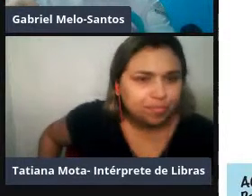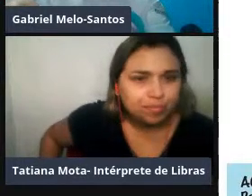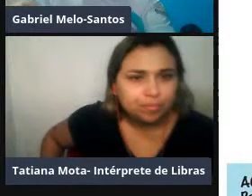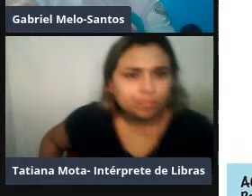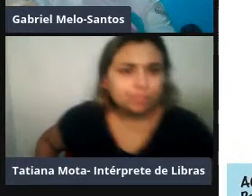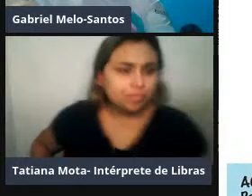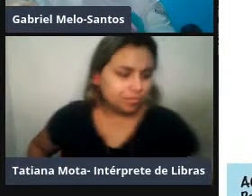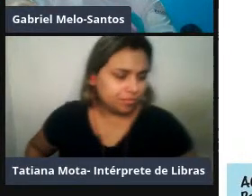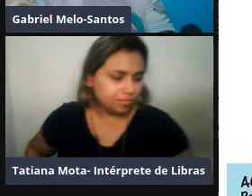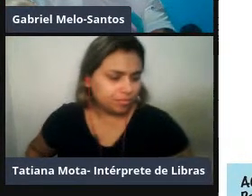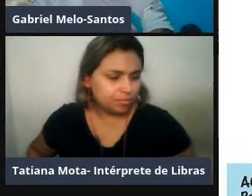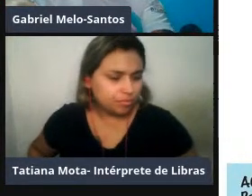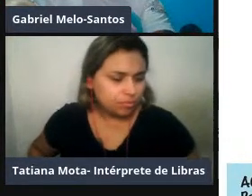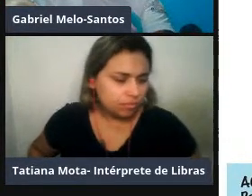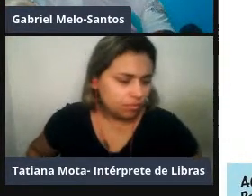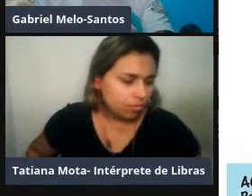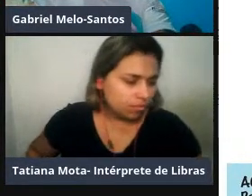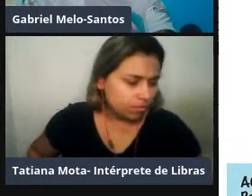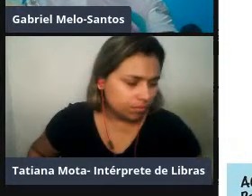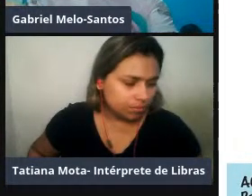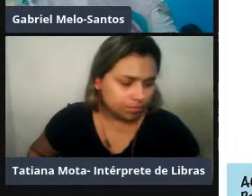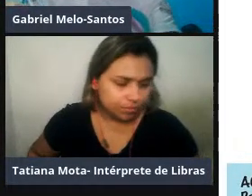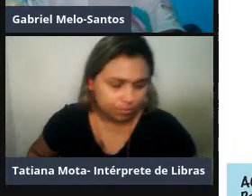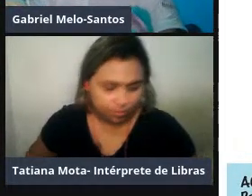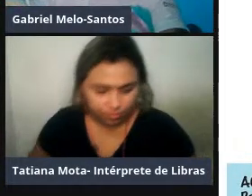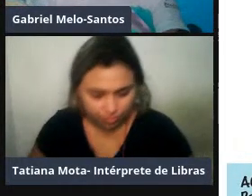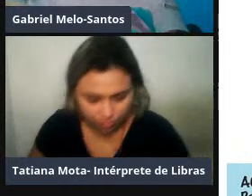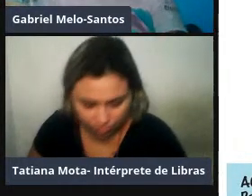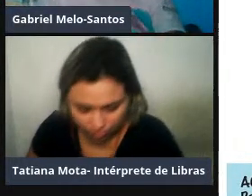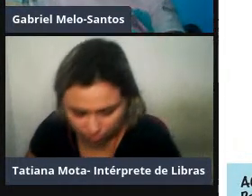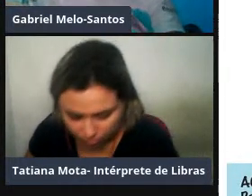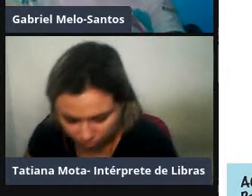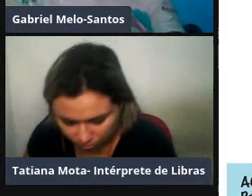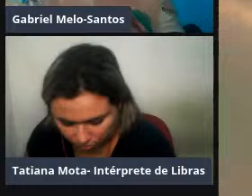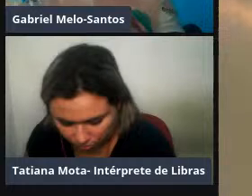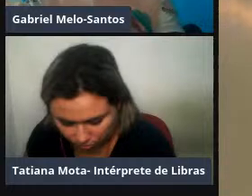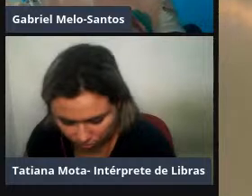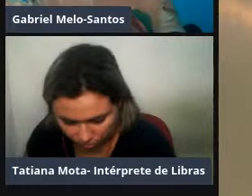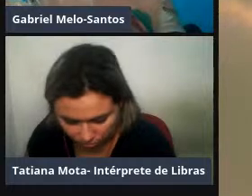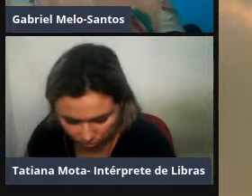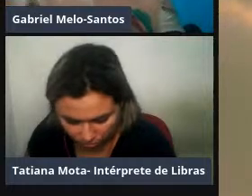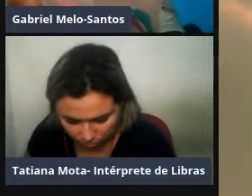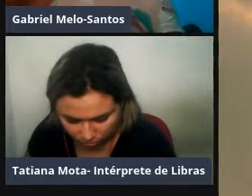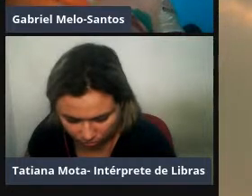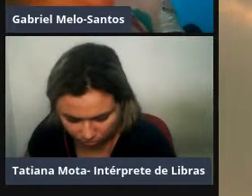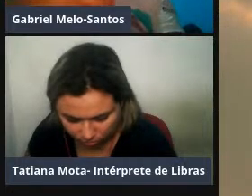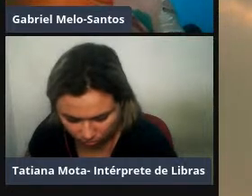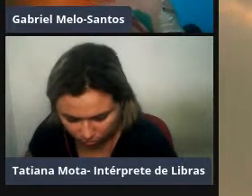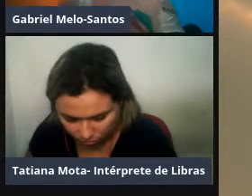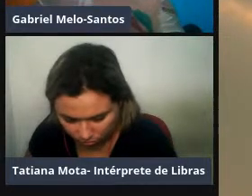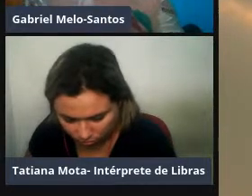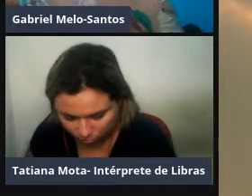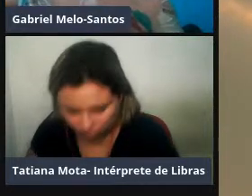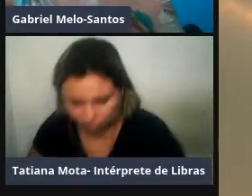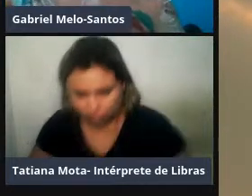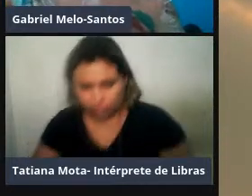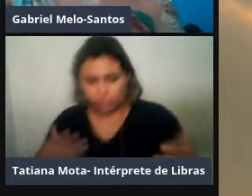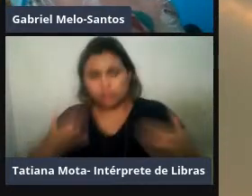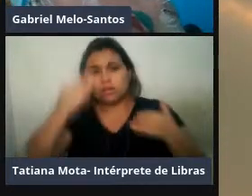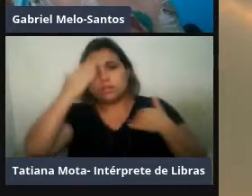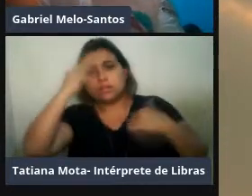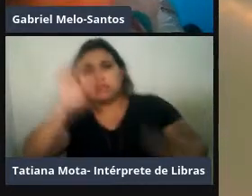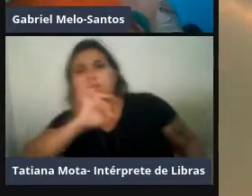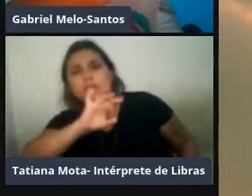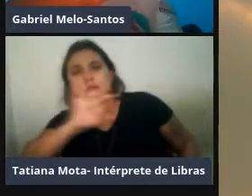para a gente ver se consegue mandar a Gigi para o INPE, que ela precisa muito. E é isso, queria agradecer a essas pessoas que me